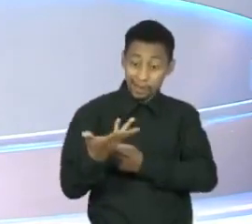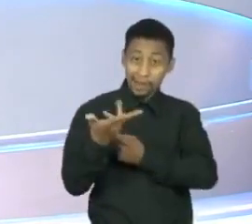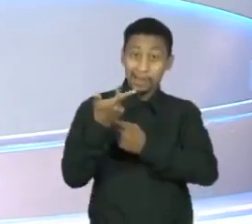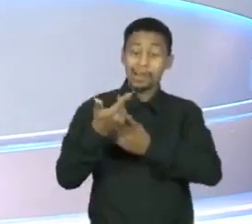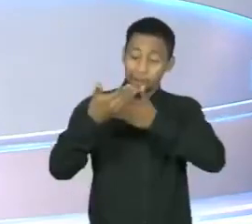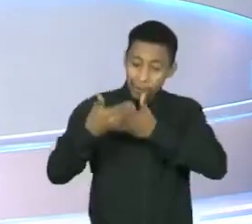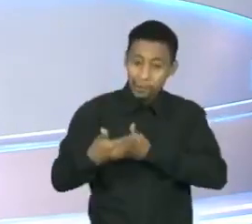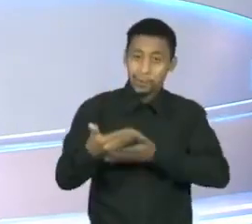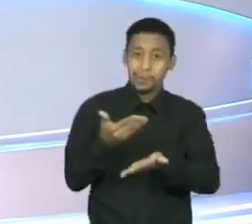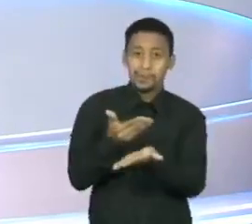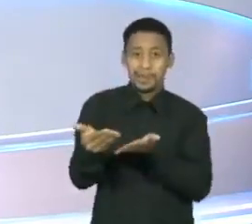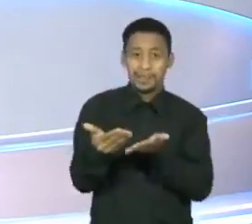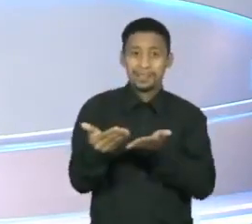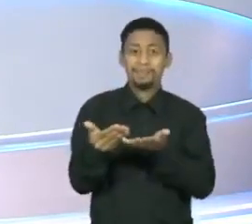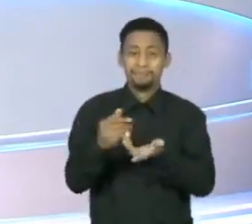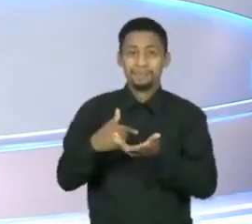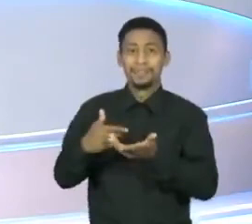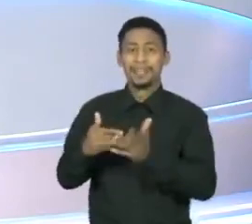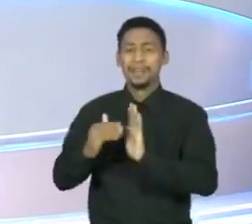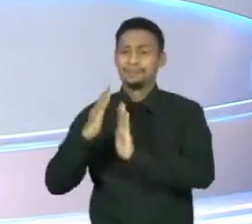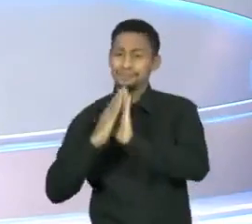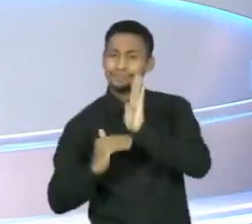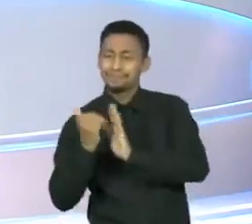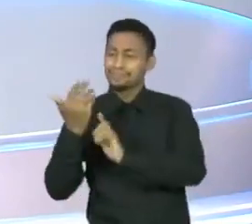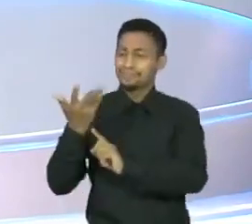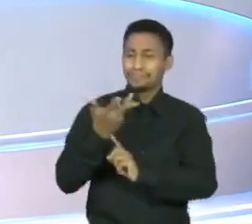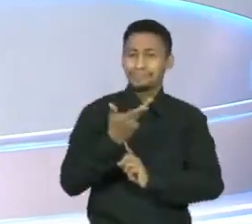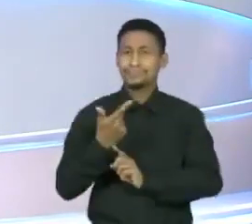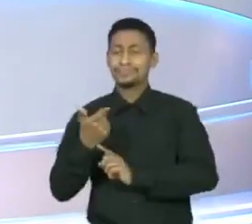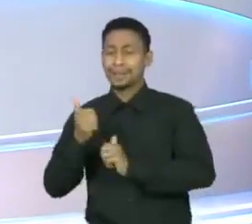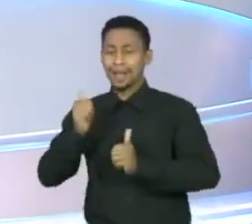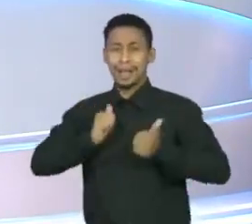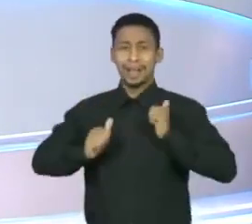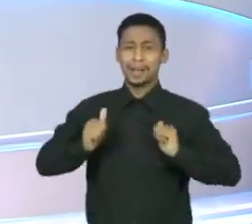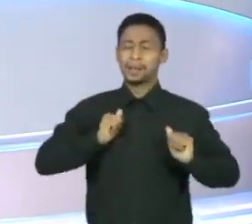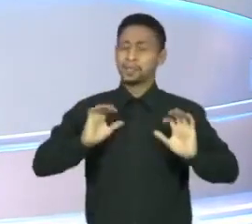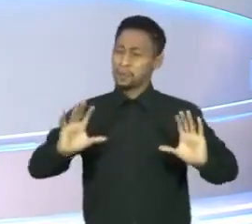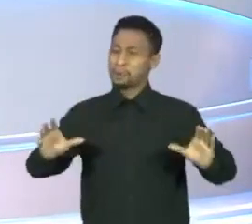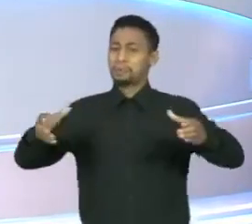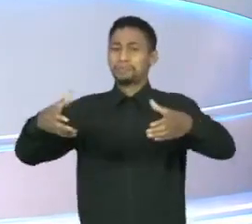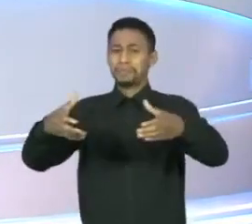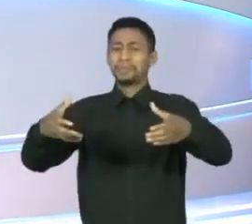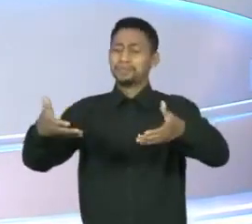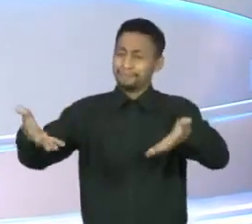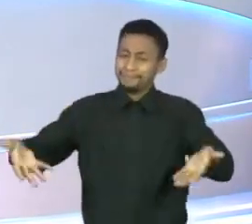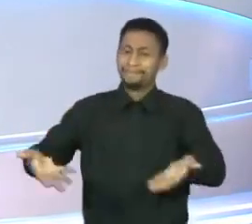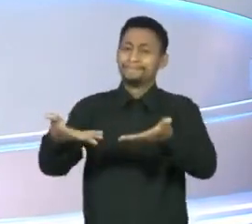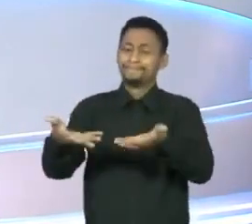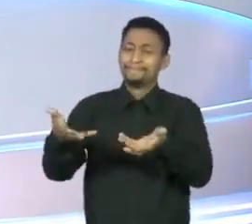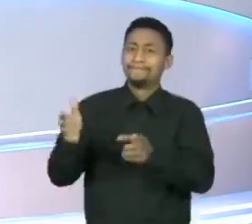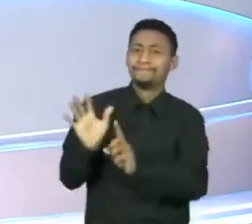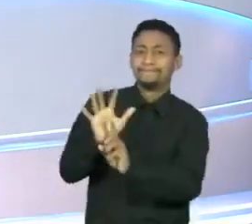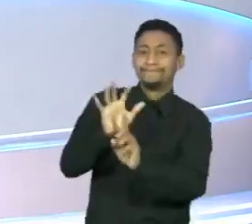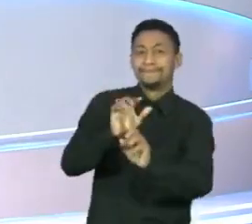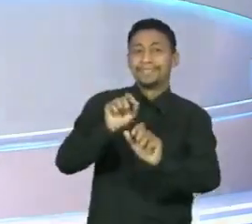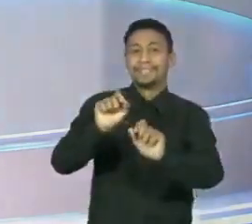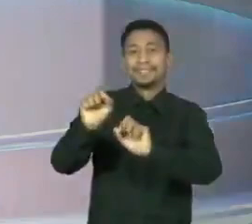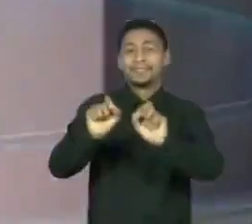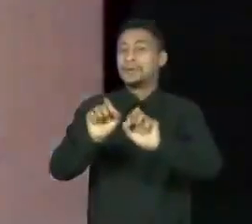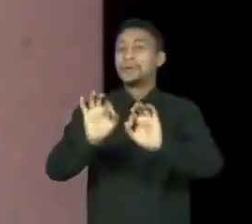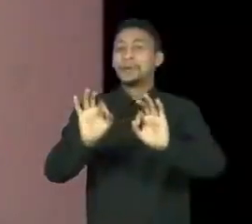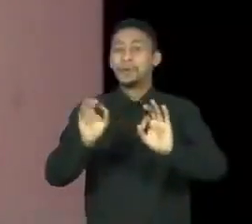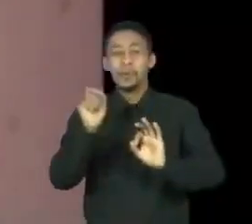Pois é, a reunião de artistas em São Paulo foi o marco histórico que trouxe novos ares e inspirações para a cultura brasileira.